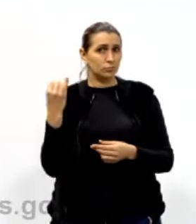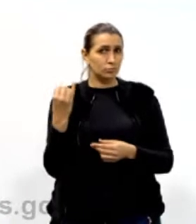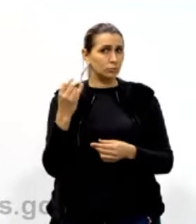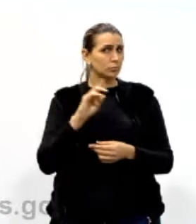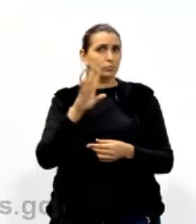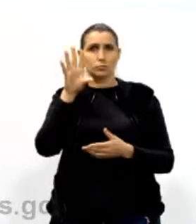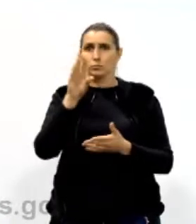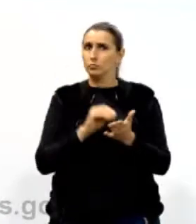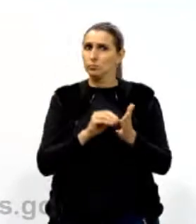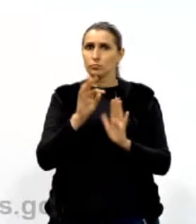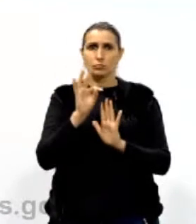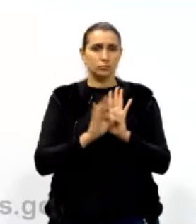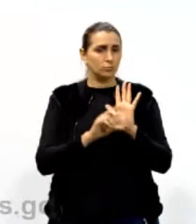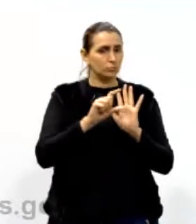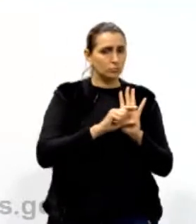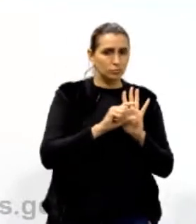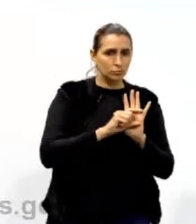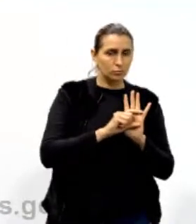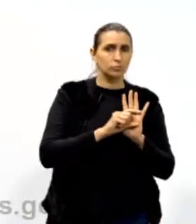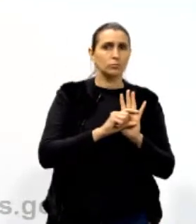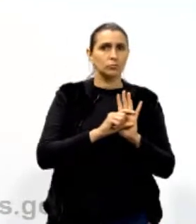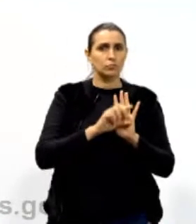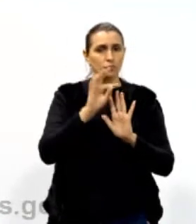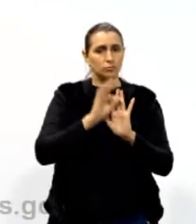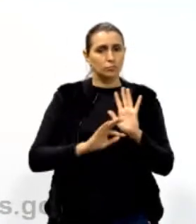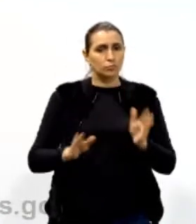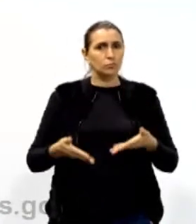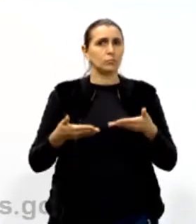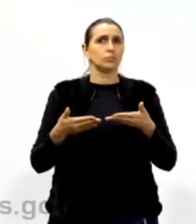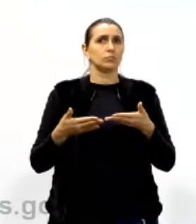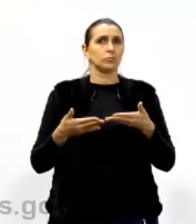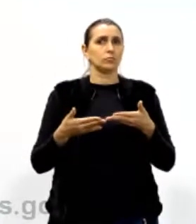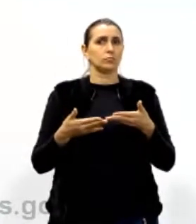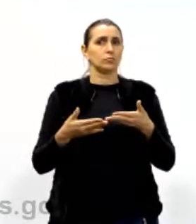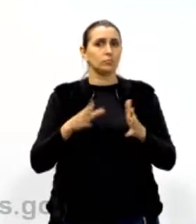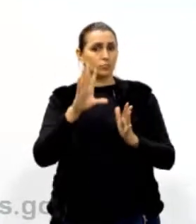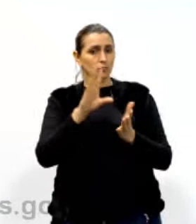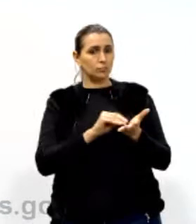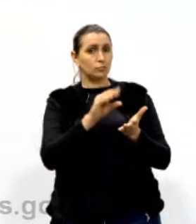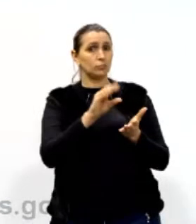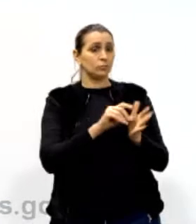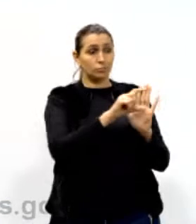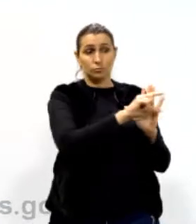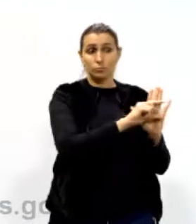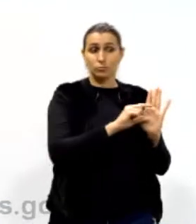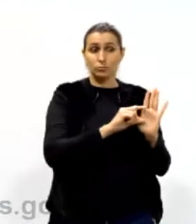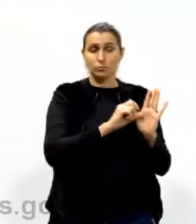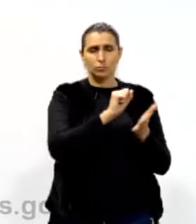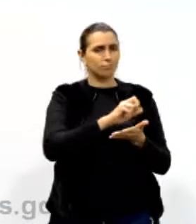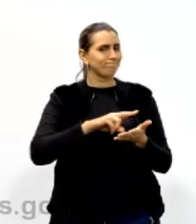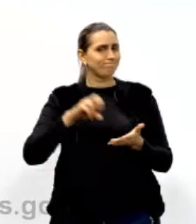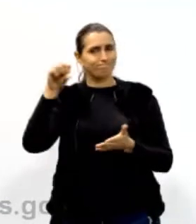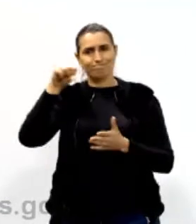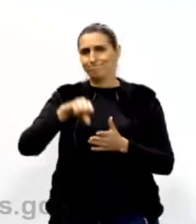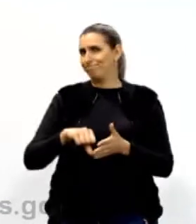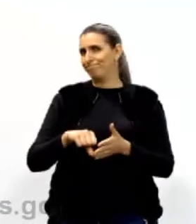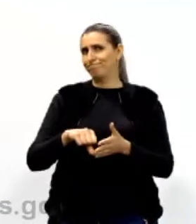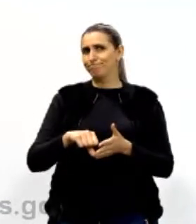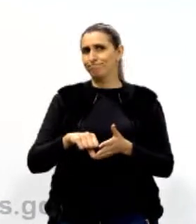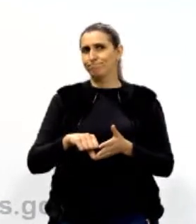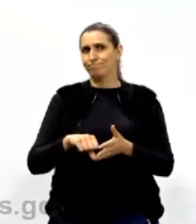copie trecho dos textos motivadores. A recorrência de cópia é avaliada negativamente.